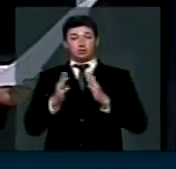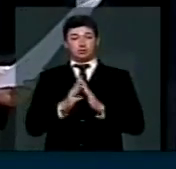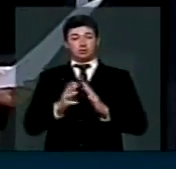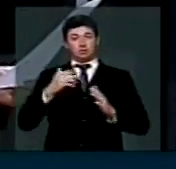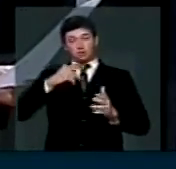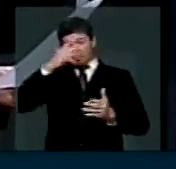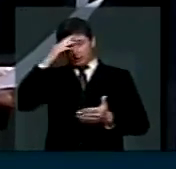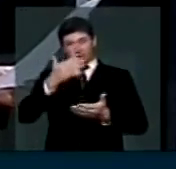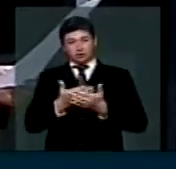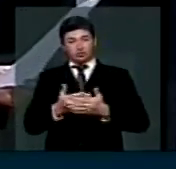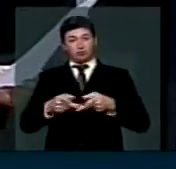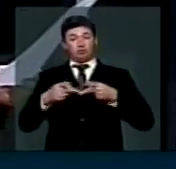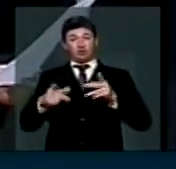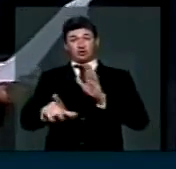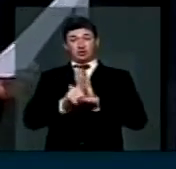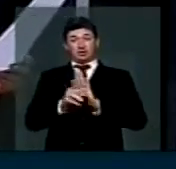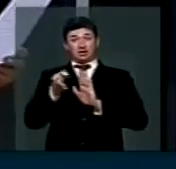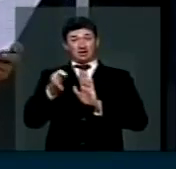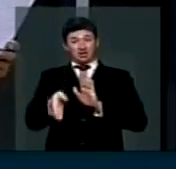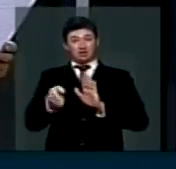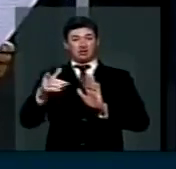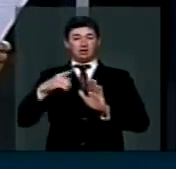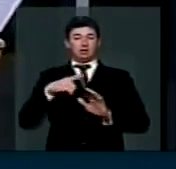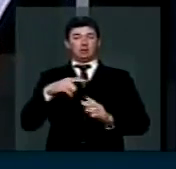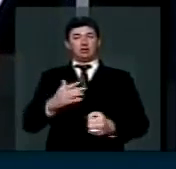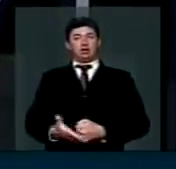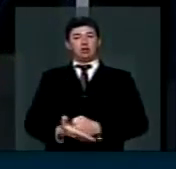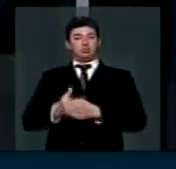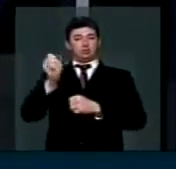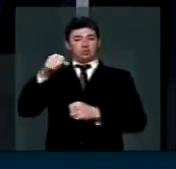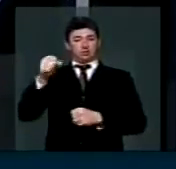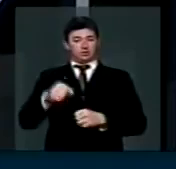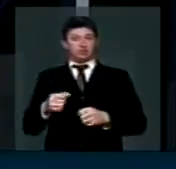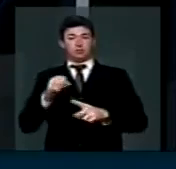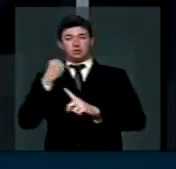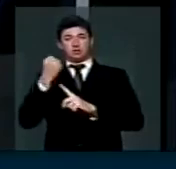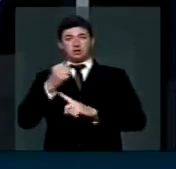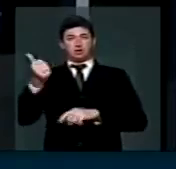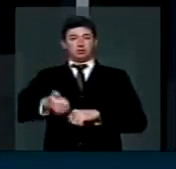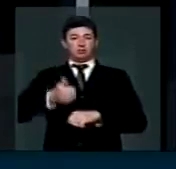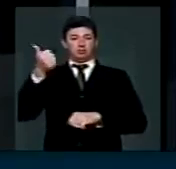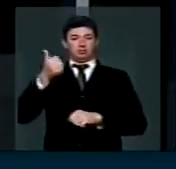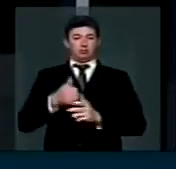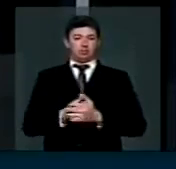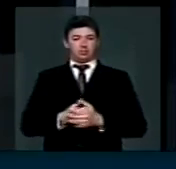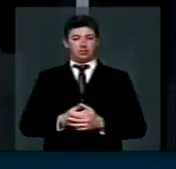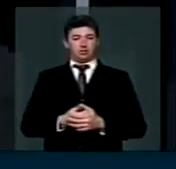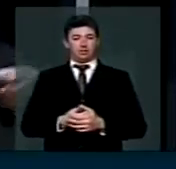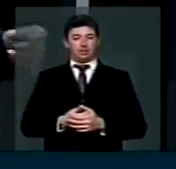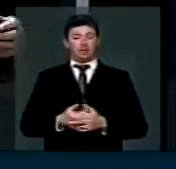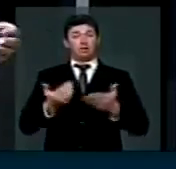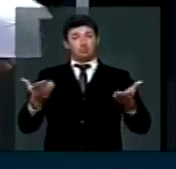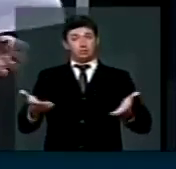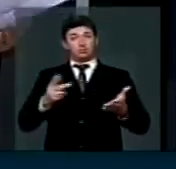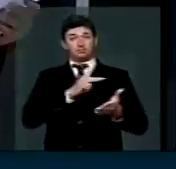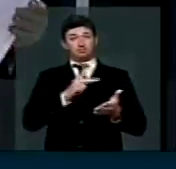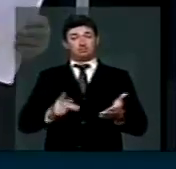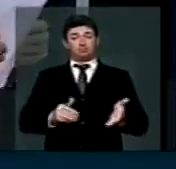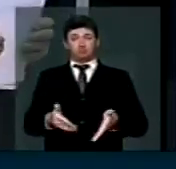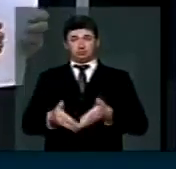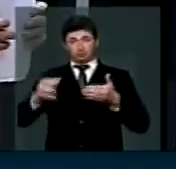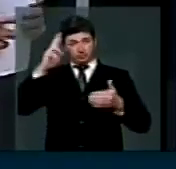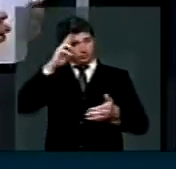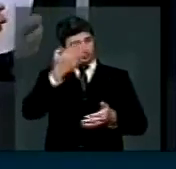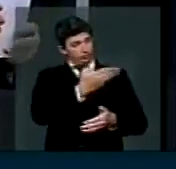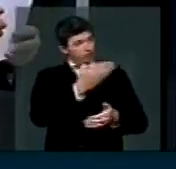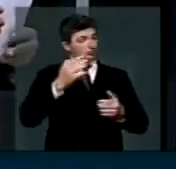creio que o projeto de lei em questão estaria contribuindo para a sociedade melhor, para a melhor de todos. Por isso, senhor presidente, eu solicito, vossa